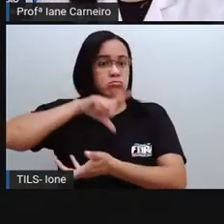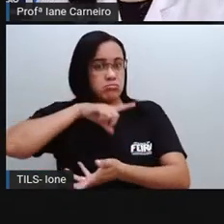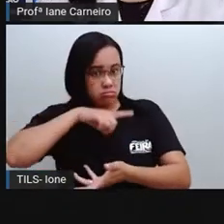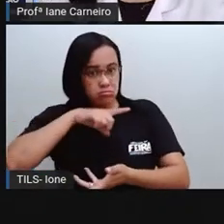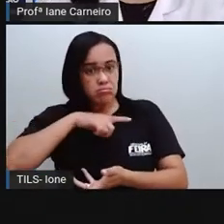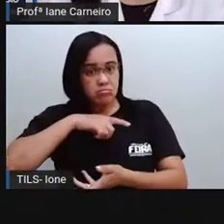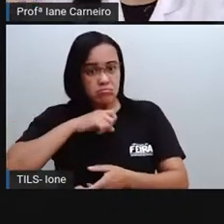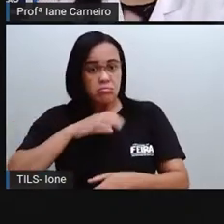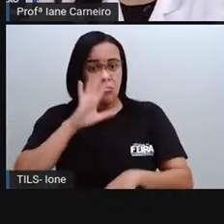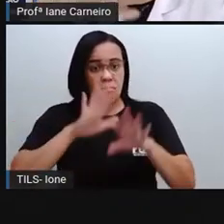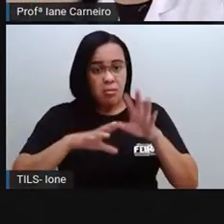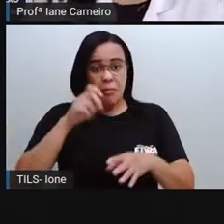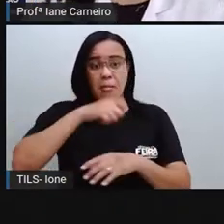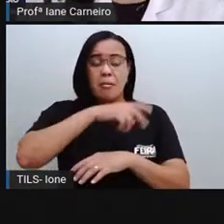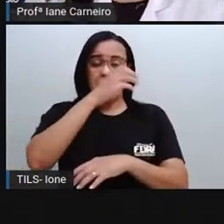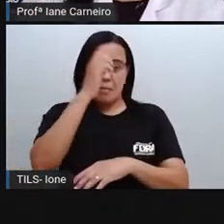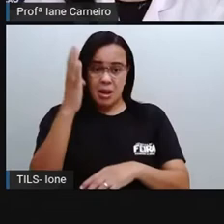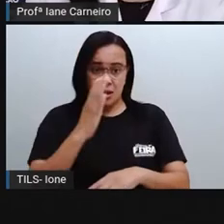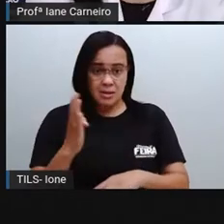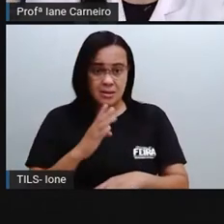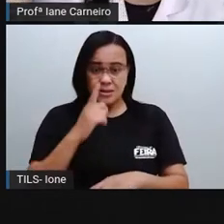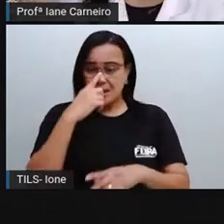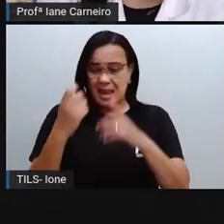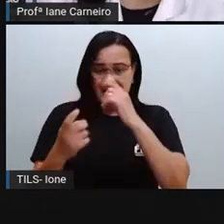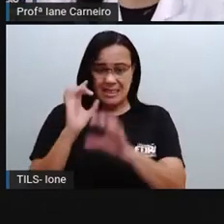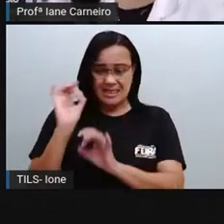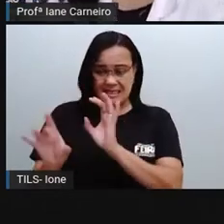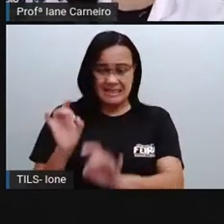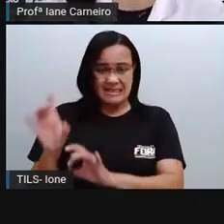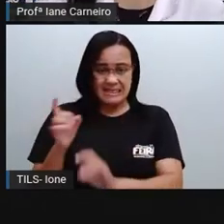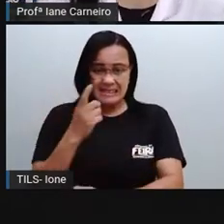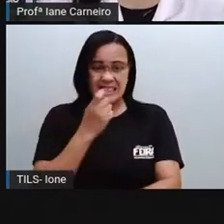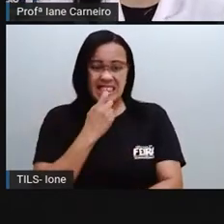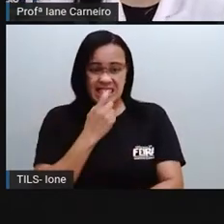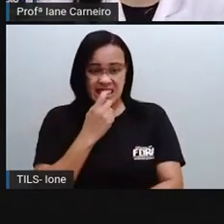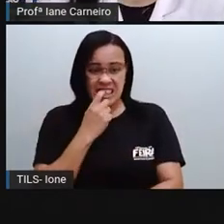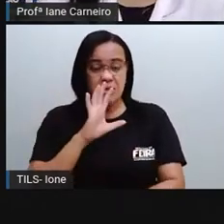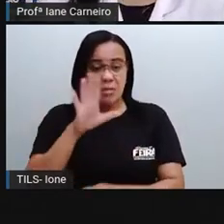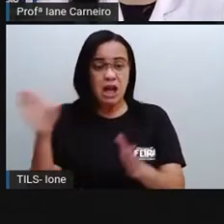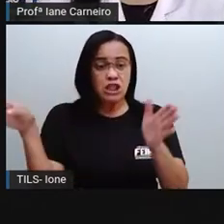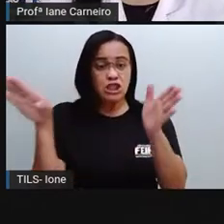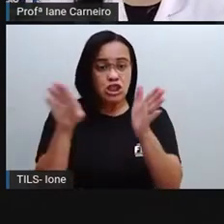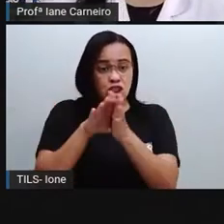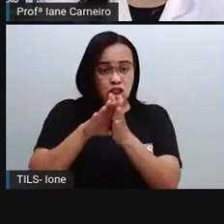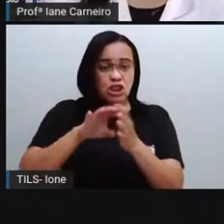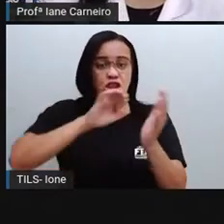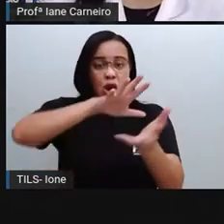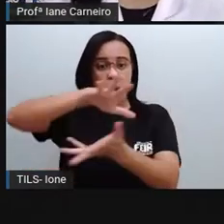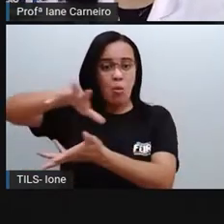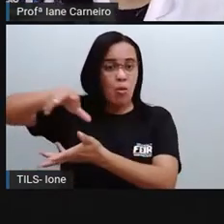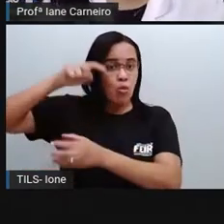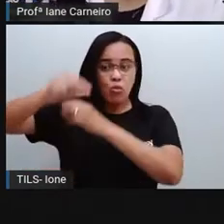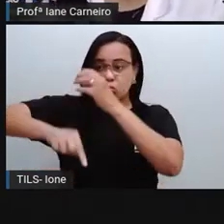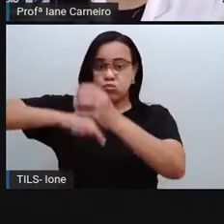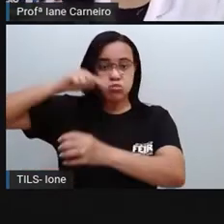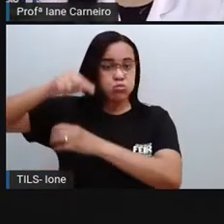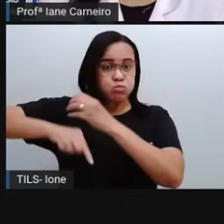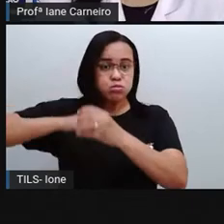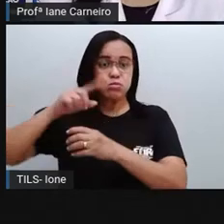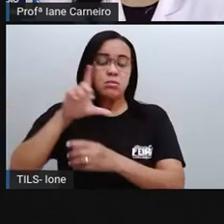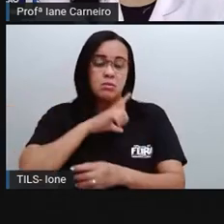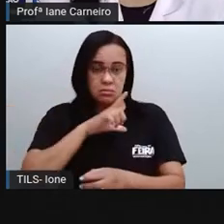esse lixo pode passear pelo oceano e chegar em outro lugar do mundo, né? Então a gente tem que ter muito cuidado